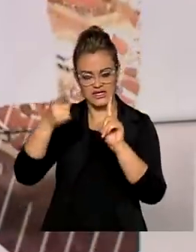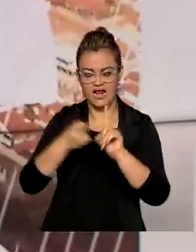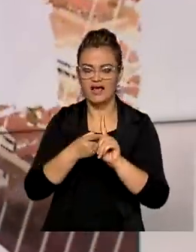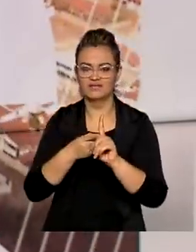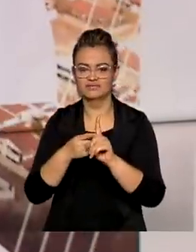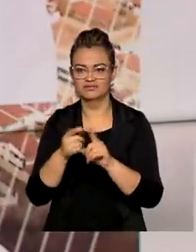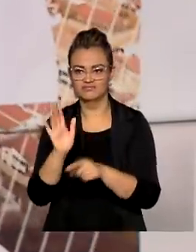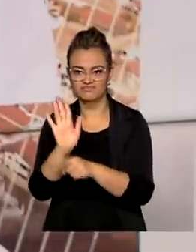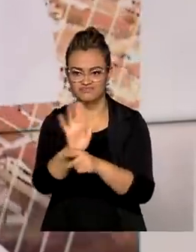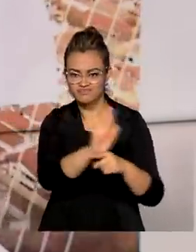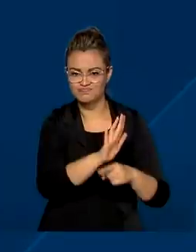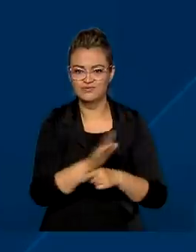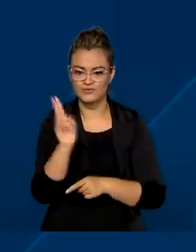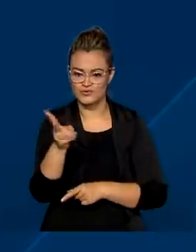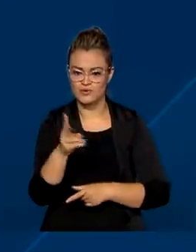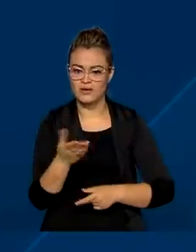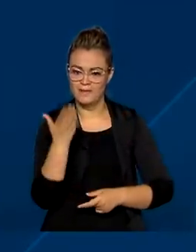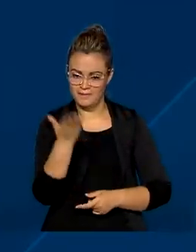com a pandemia.